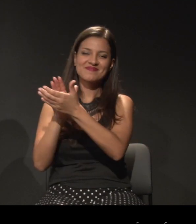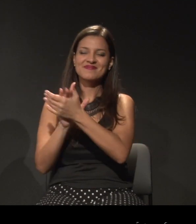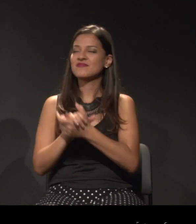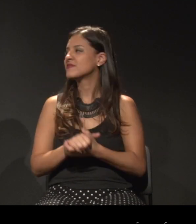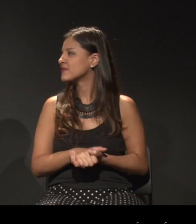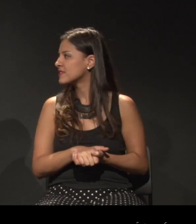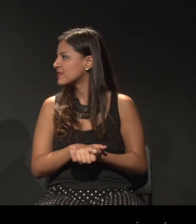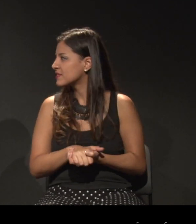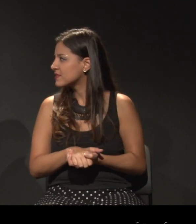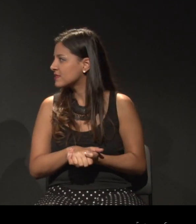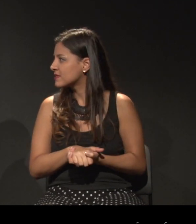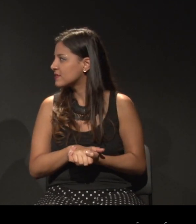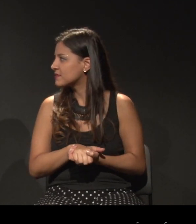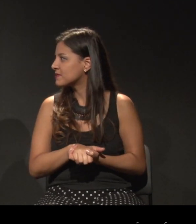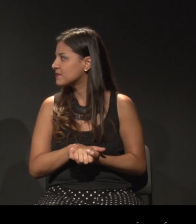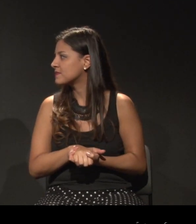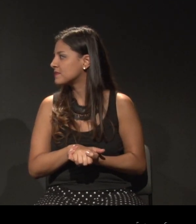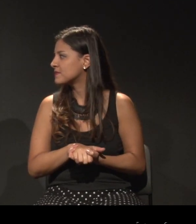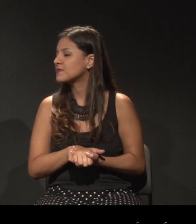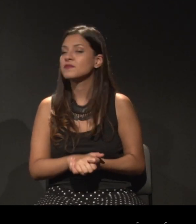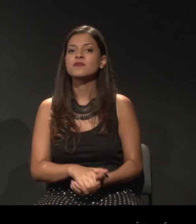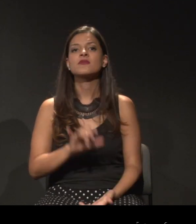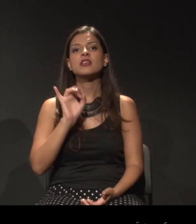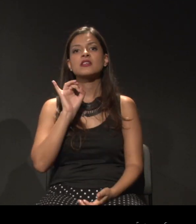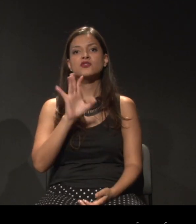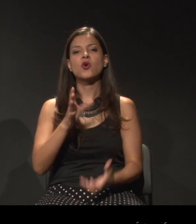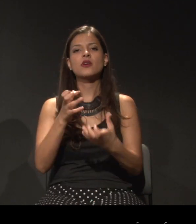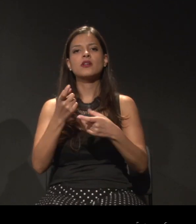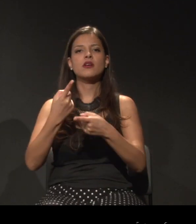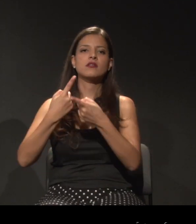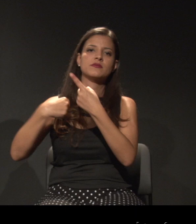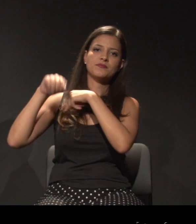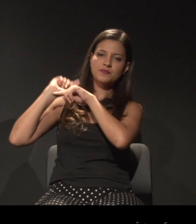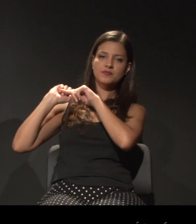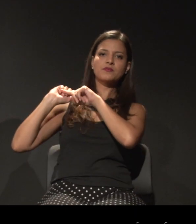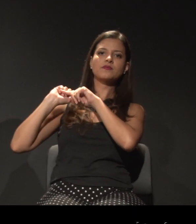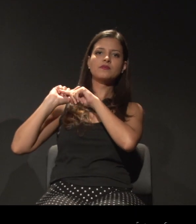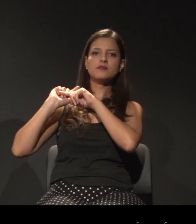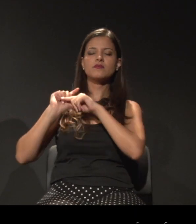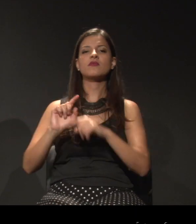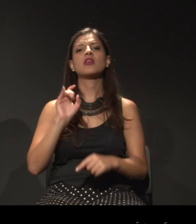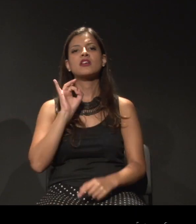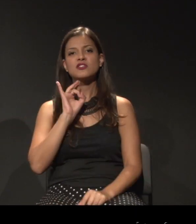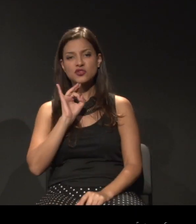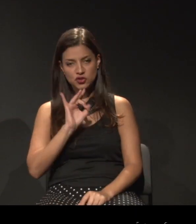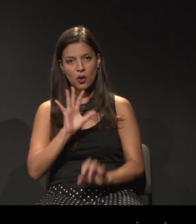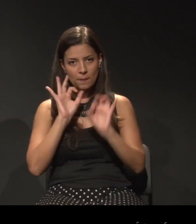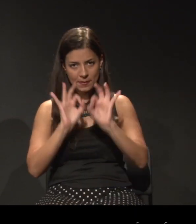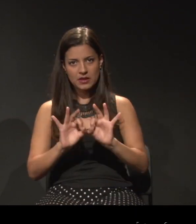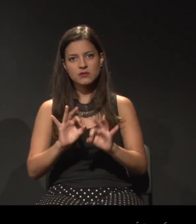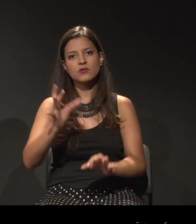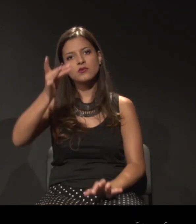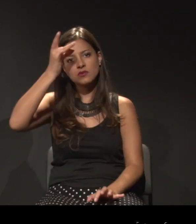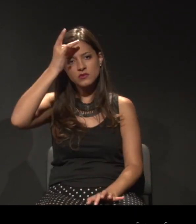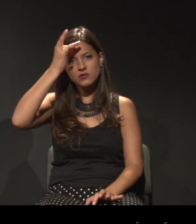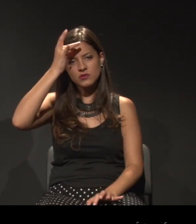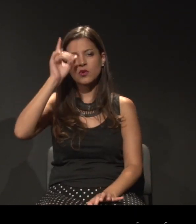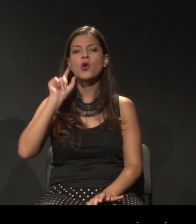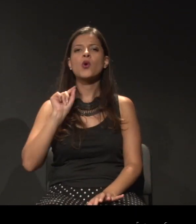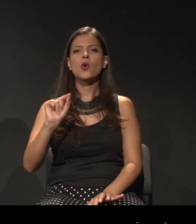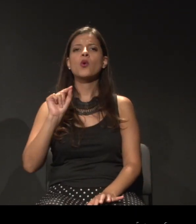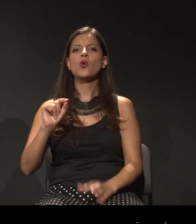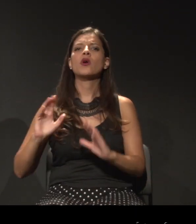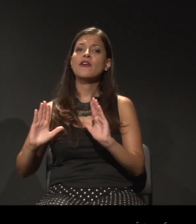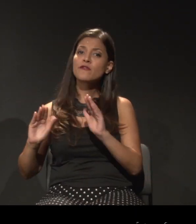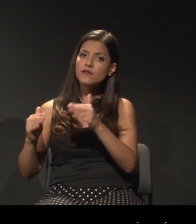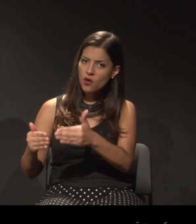Tem muita coisa ainda aqui. Eu só queria voltar um pouco para poder... Só fixar na minha cabeça o fórum. Então, ele